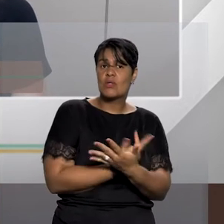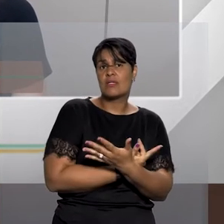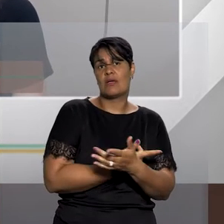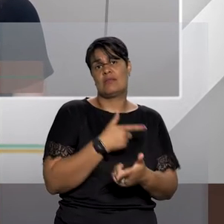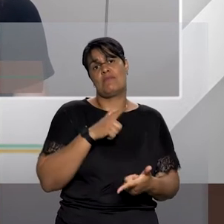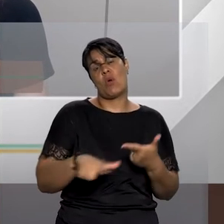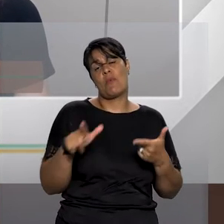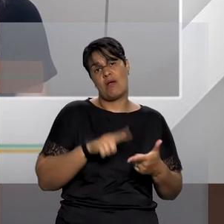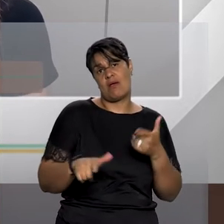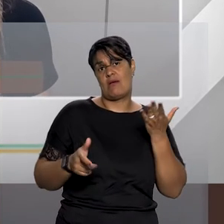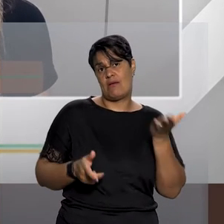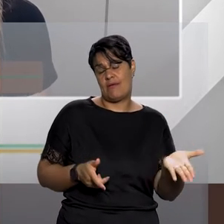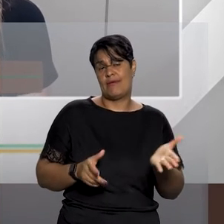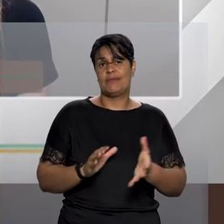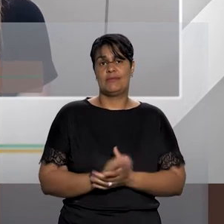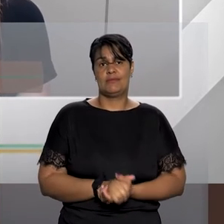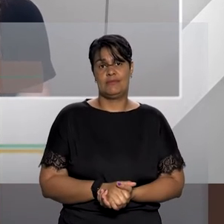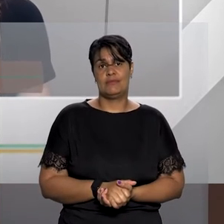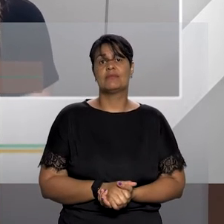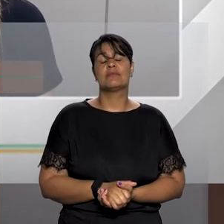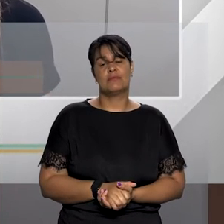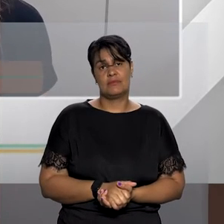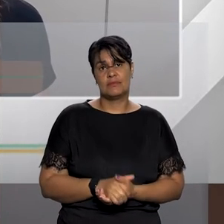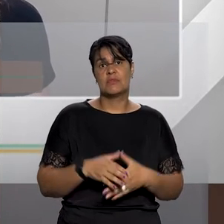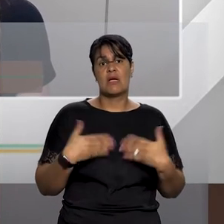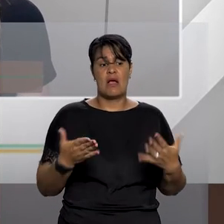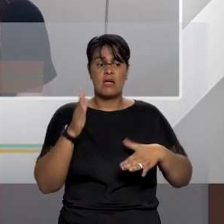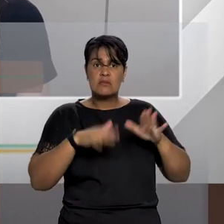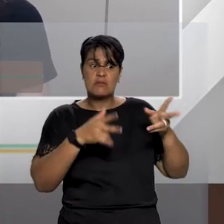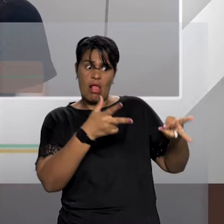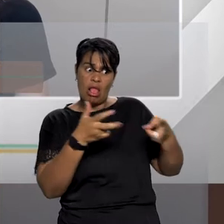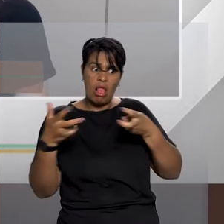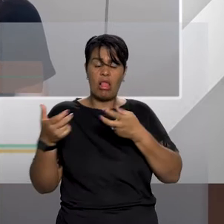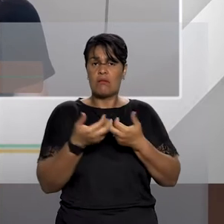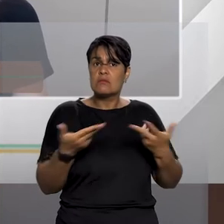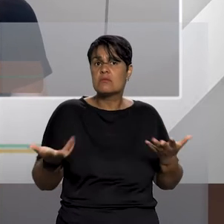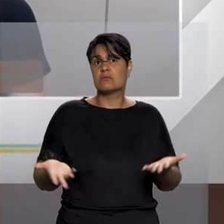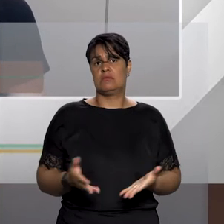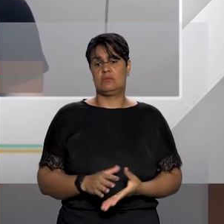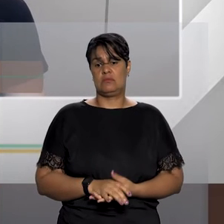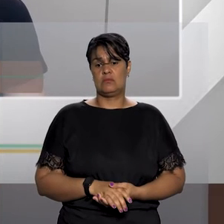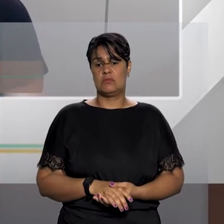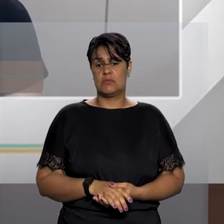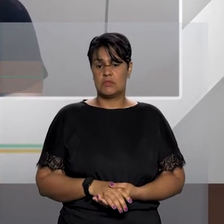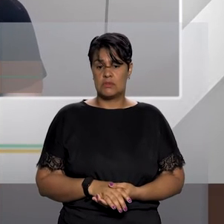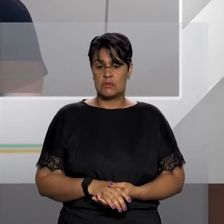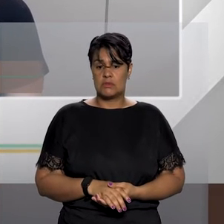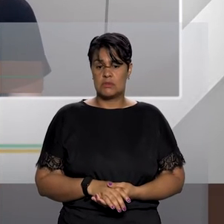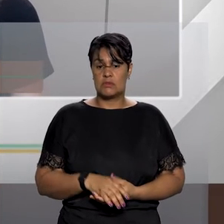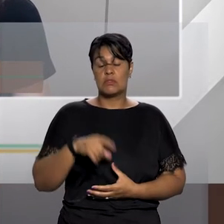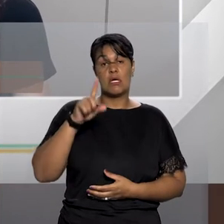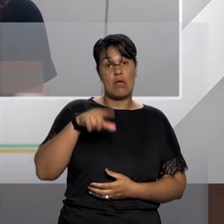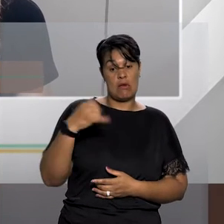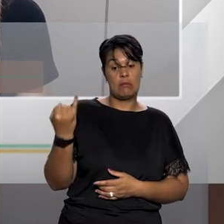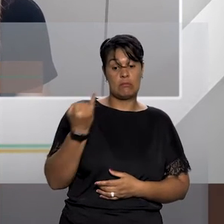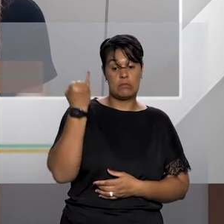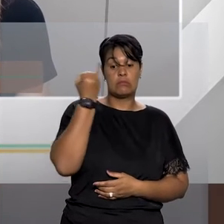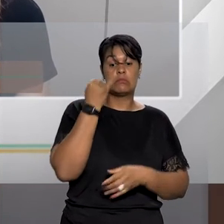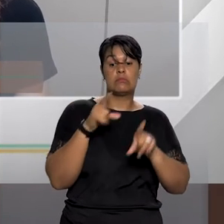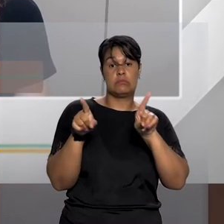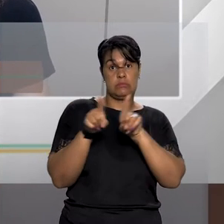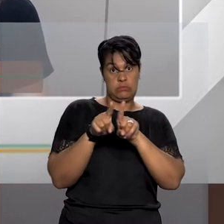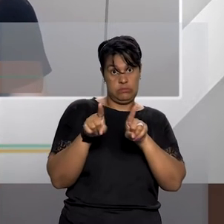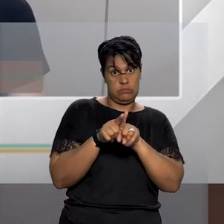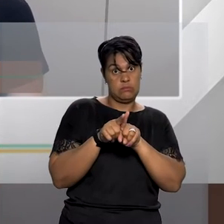feminino, de coisificação, de exploração desse feminino. É importante também falarmos